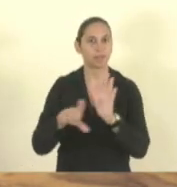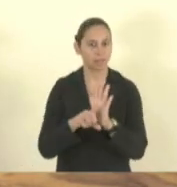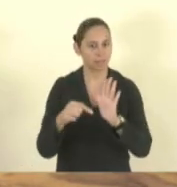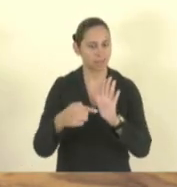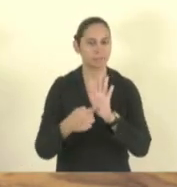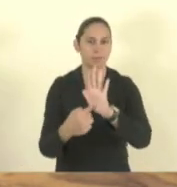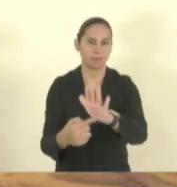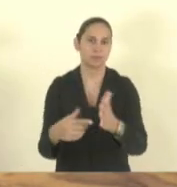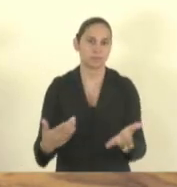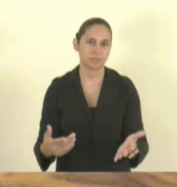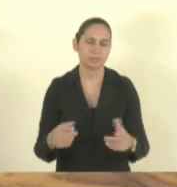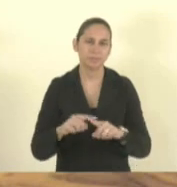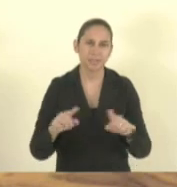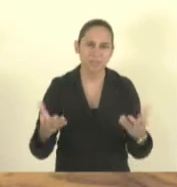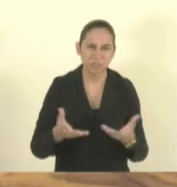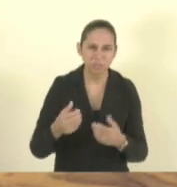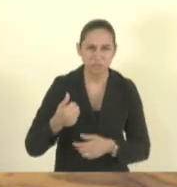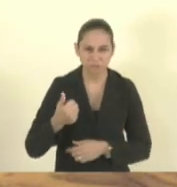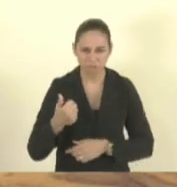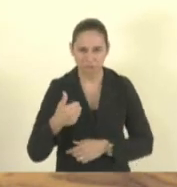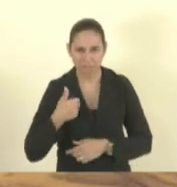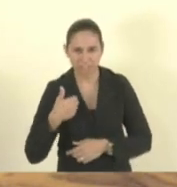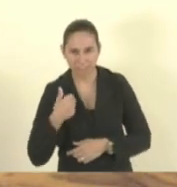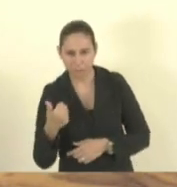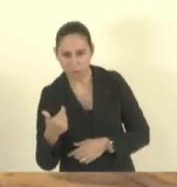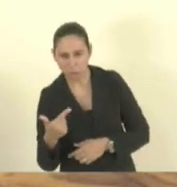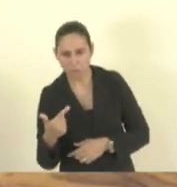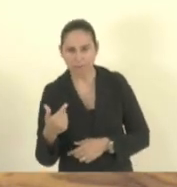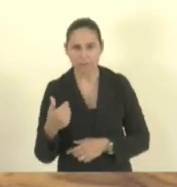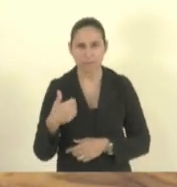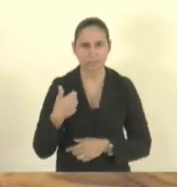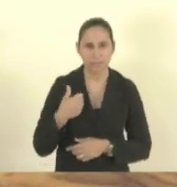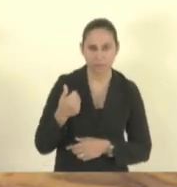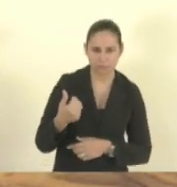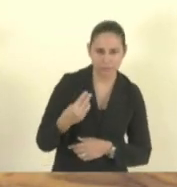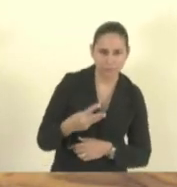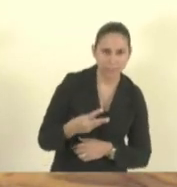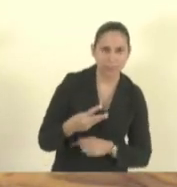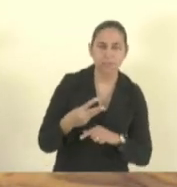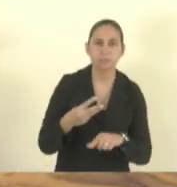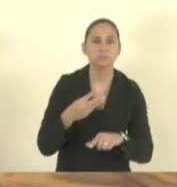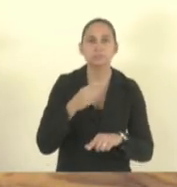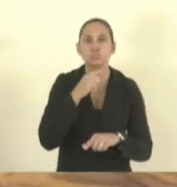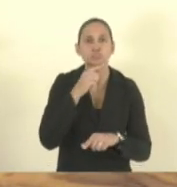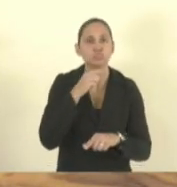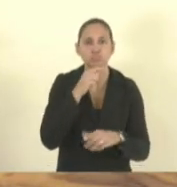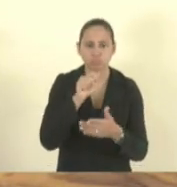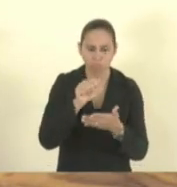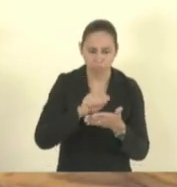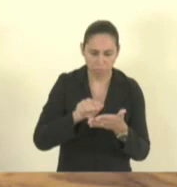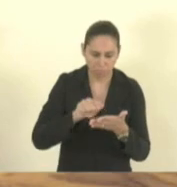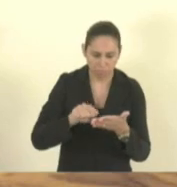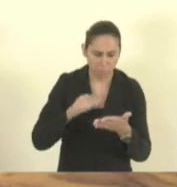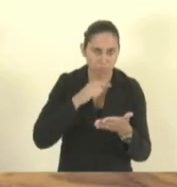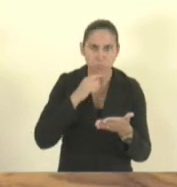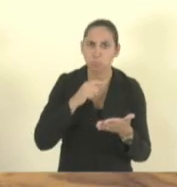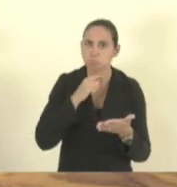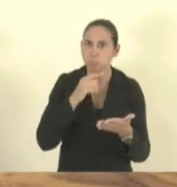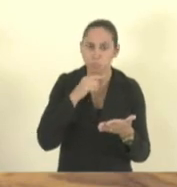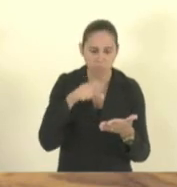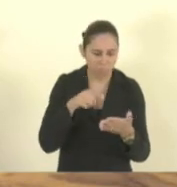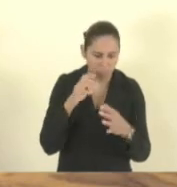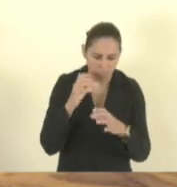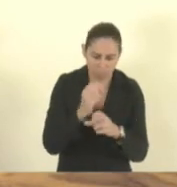crianças com 12, 13, 14, sem saber ler e escrever, sem fazer um cálculo